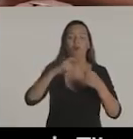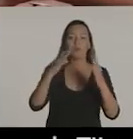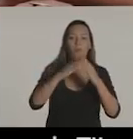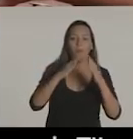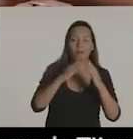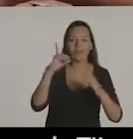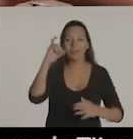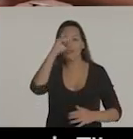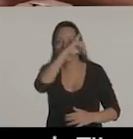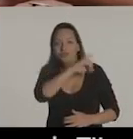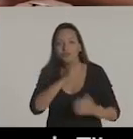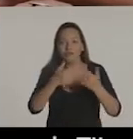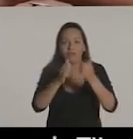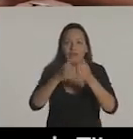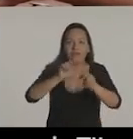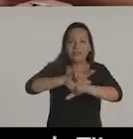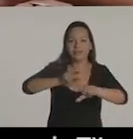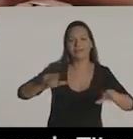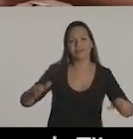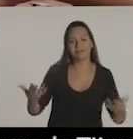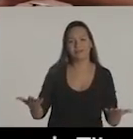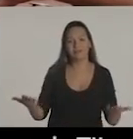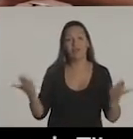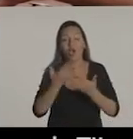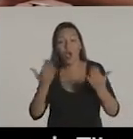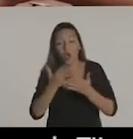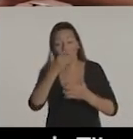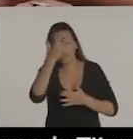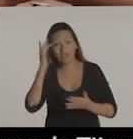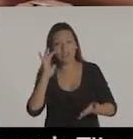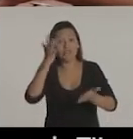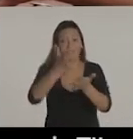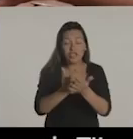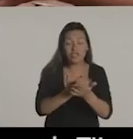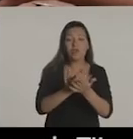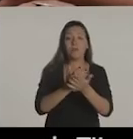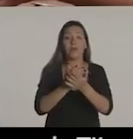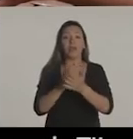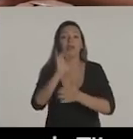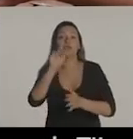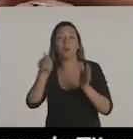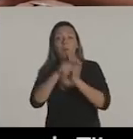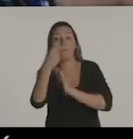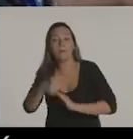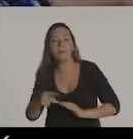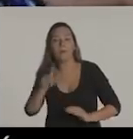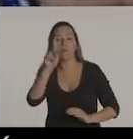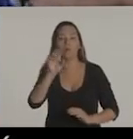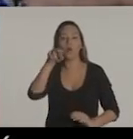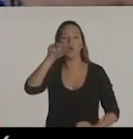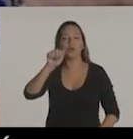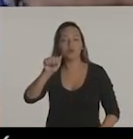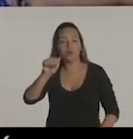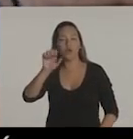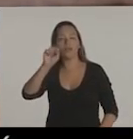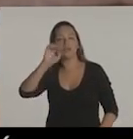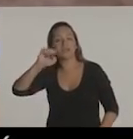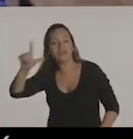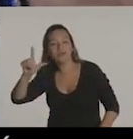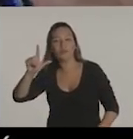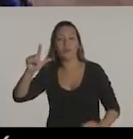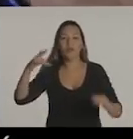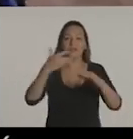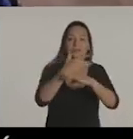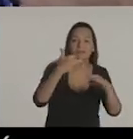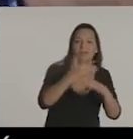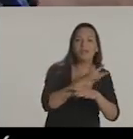Hoje, 70% da verba de cultura é investida em projetos no centro, na Zona Sul e na Grande Tijuca. Ou seja, parece que a Zona